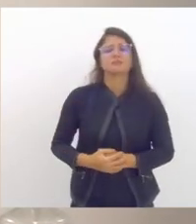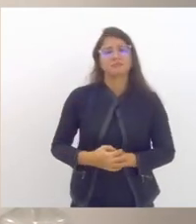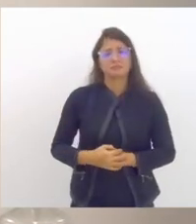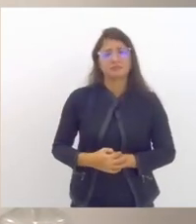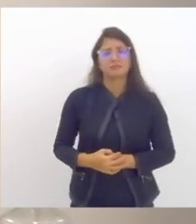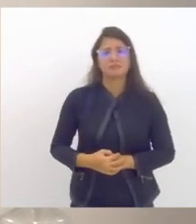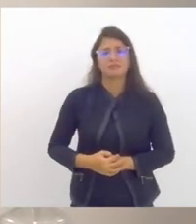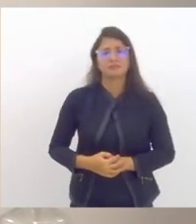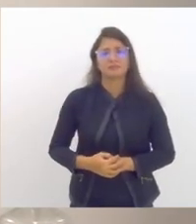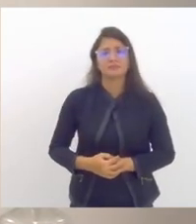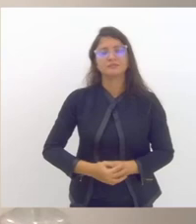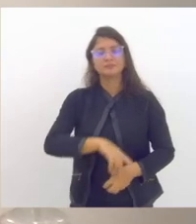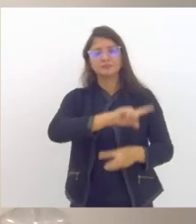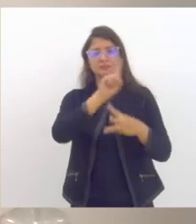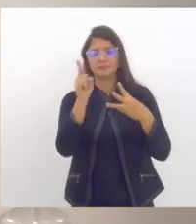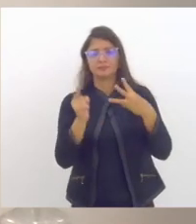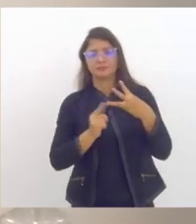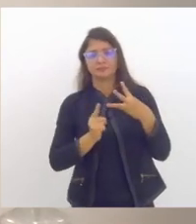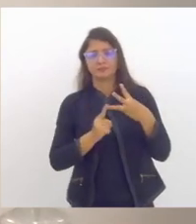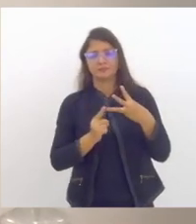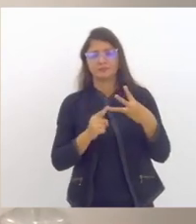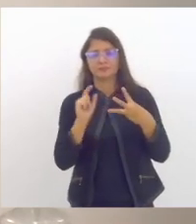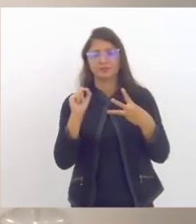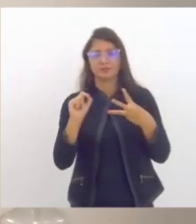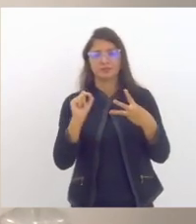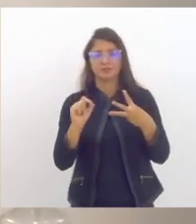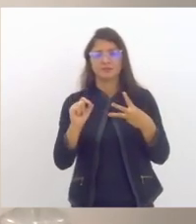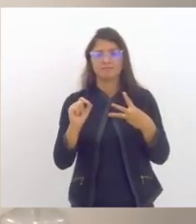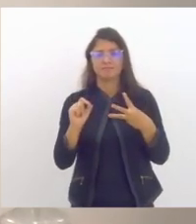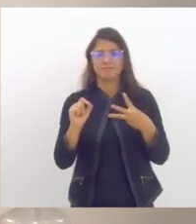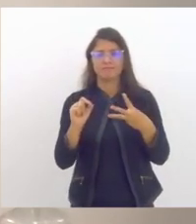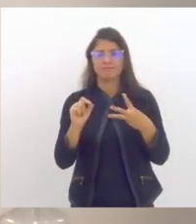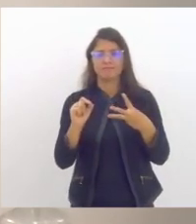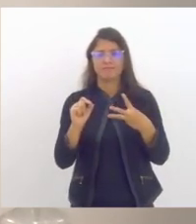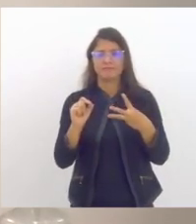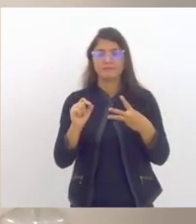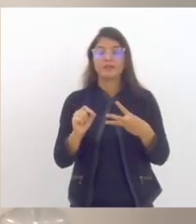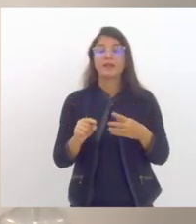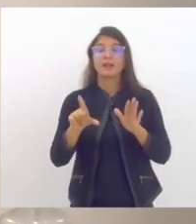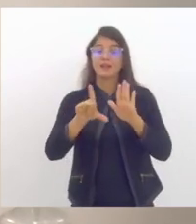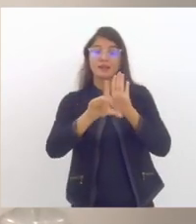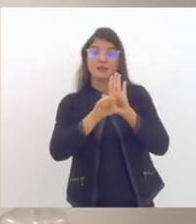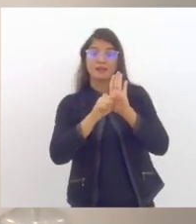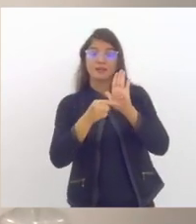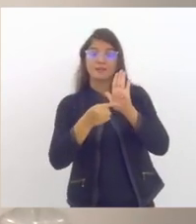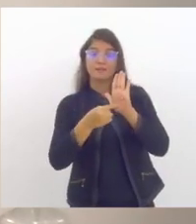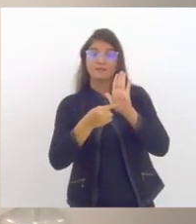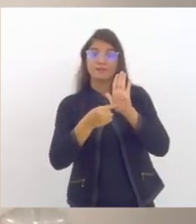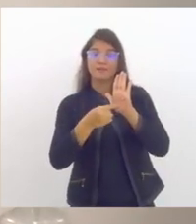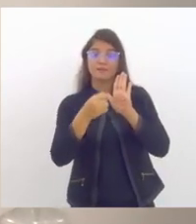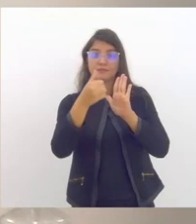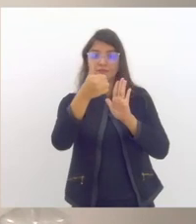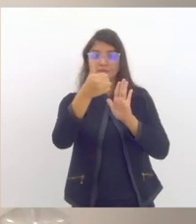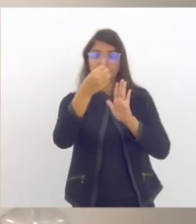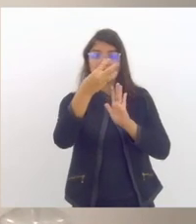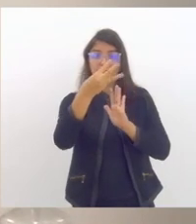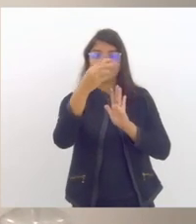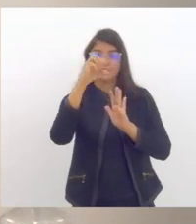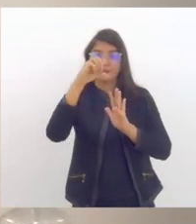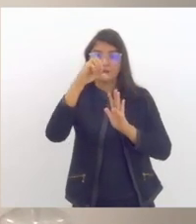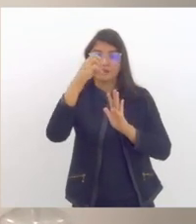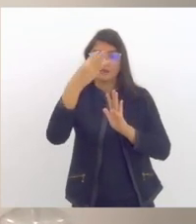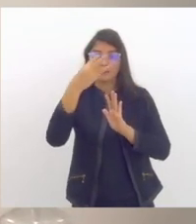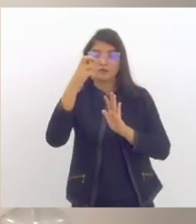o terceiro é pelo cumprimento cumprimento da lei 13 935